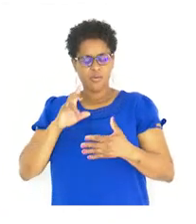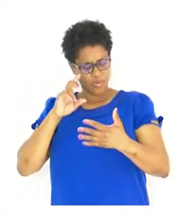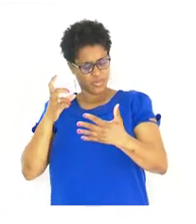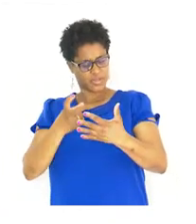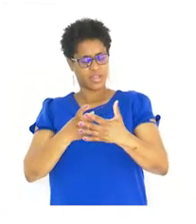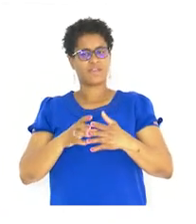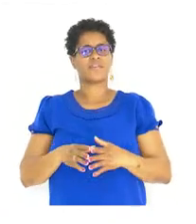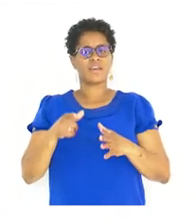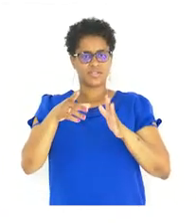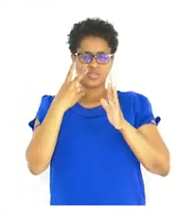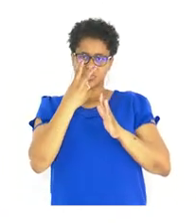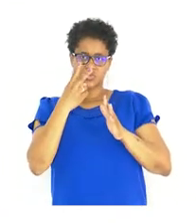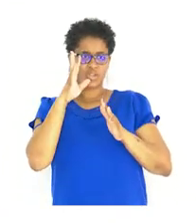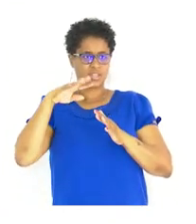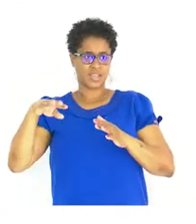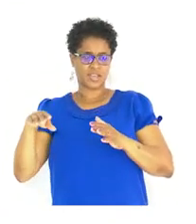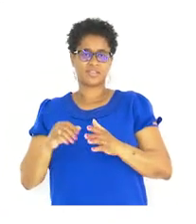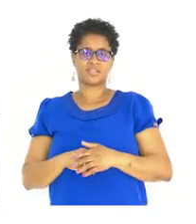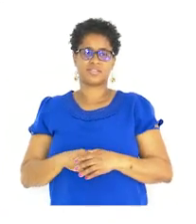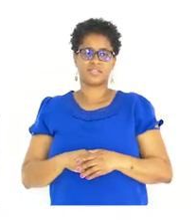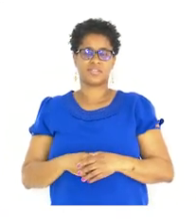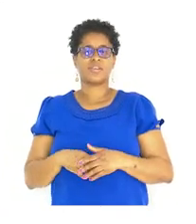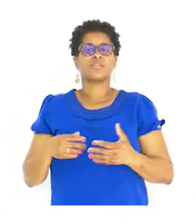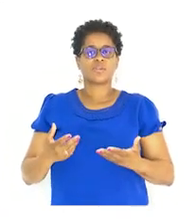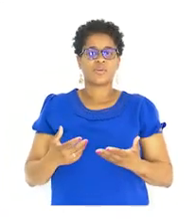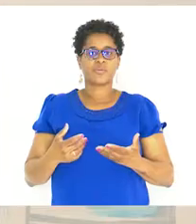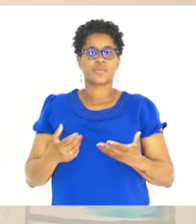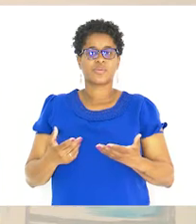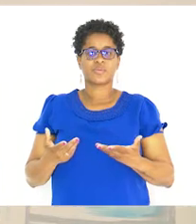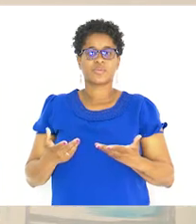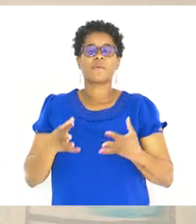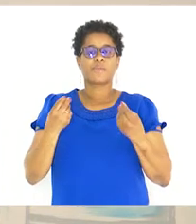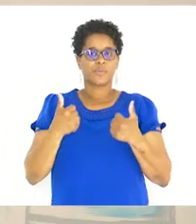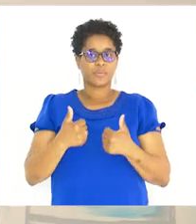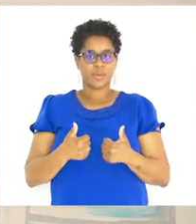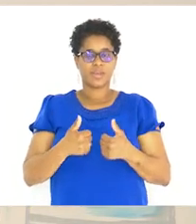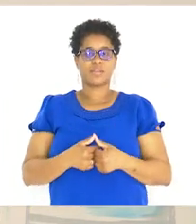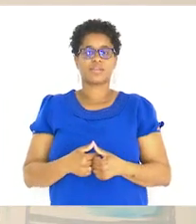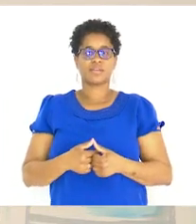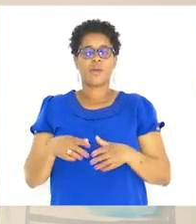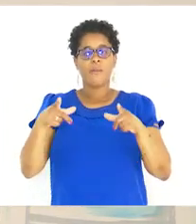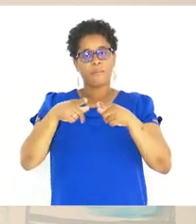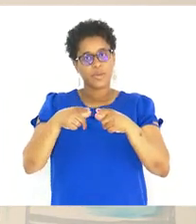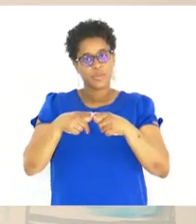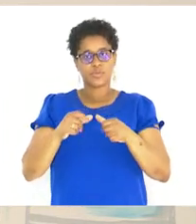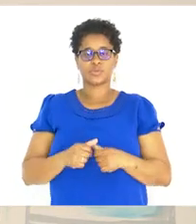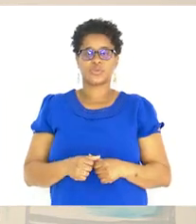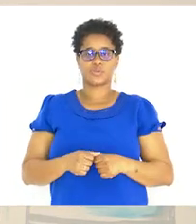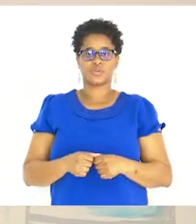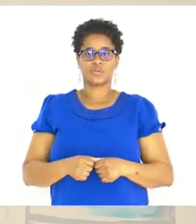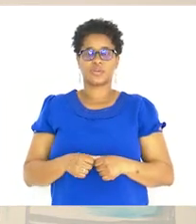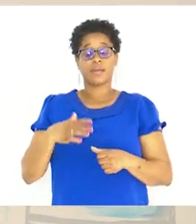Observem Essas duas crianças São? São? Muito bem São primos